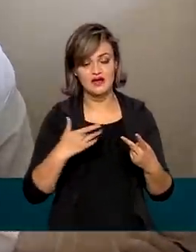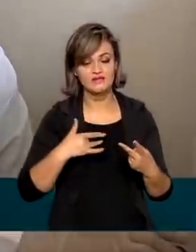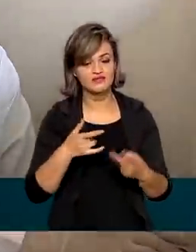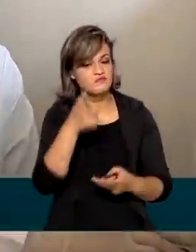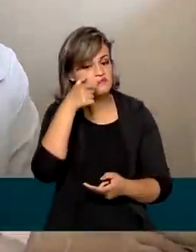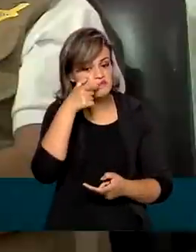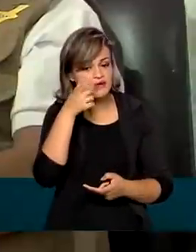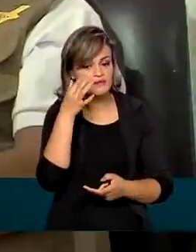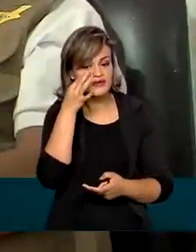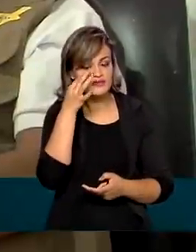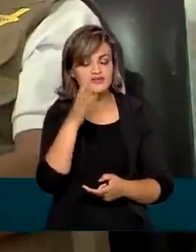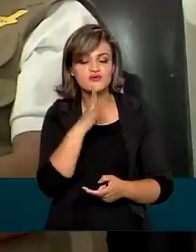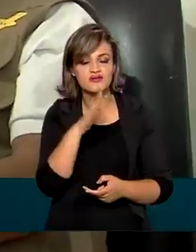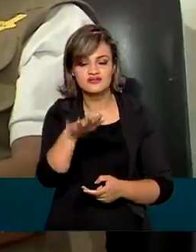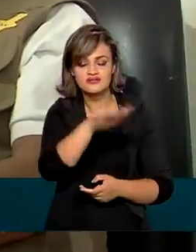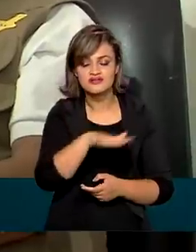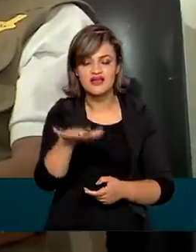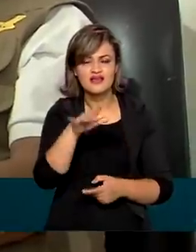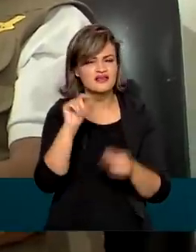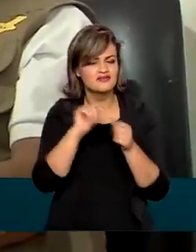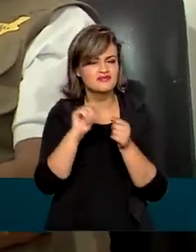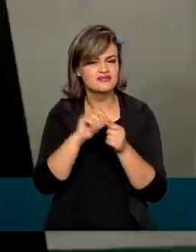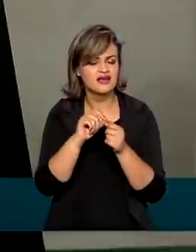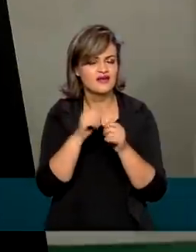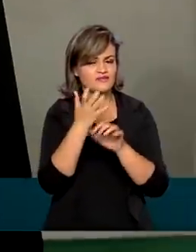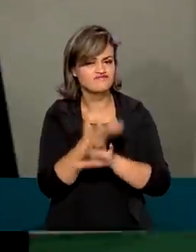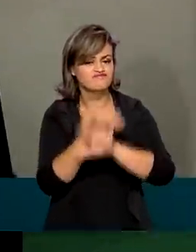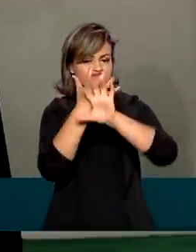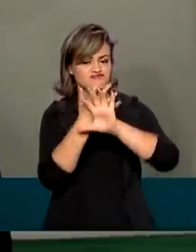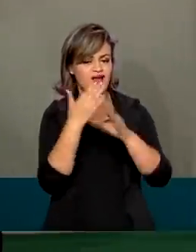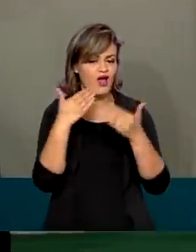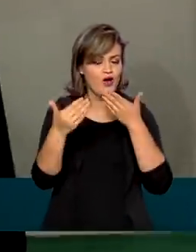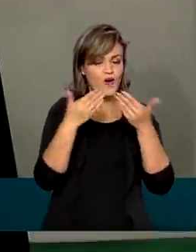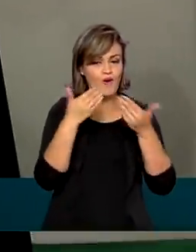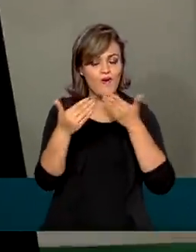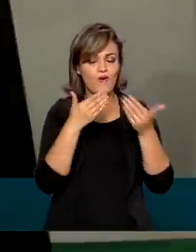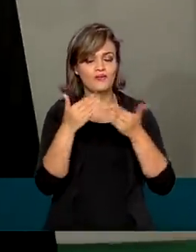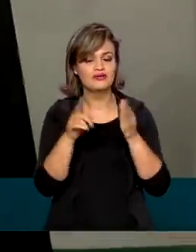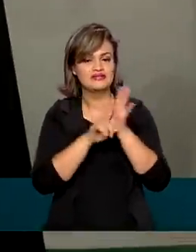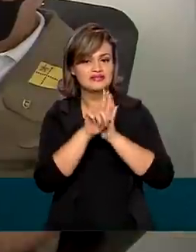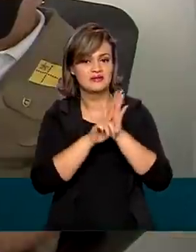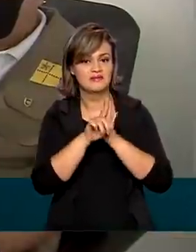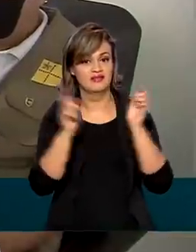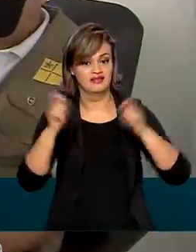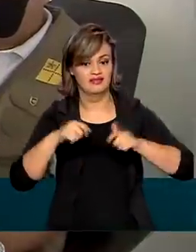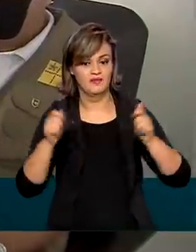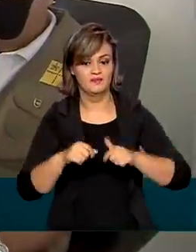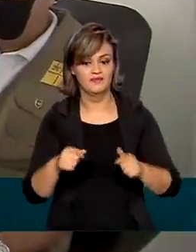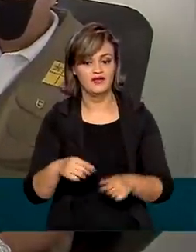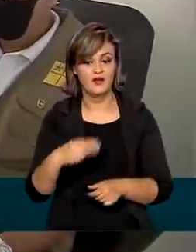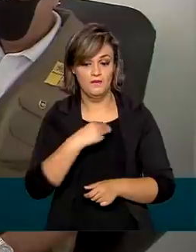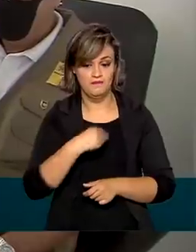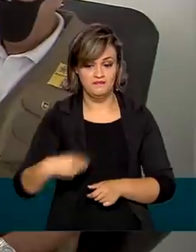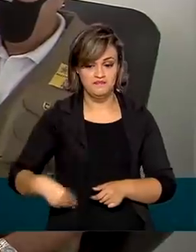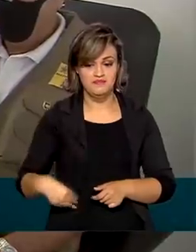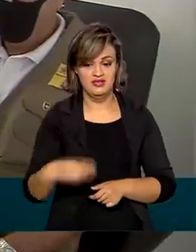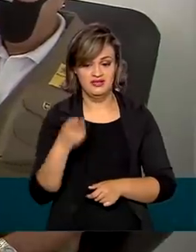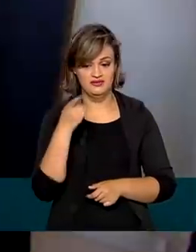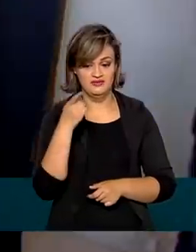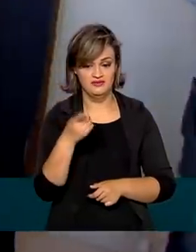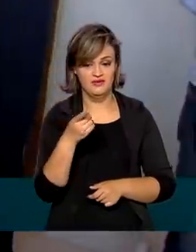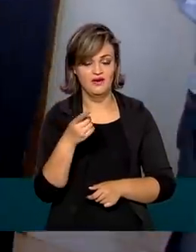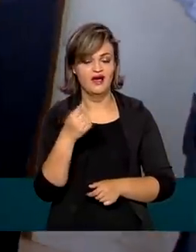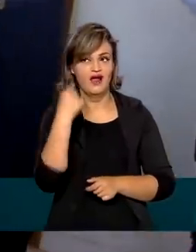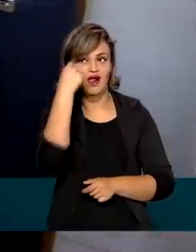perto a unidade e durante a visita eles fizeram uma consulta remota com direito a exames. O ministro Braga Neto verificou as